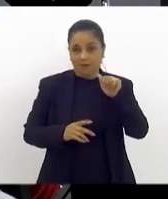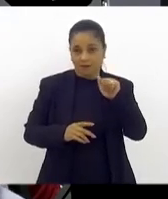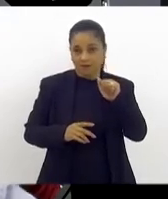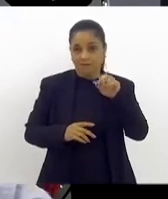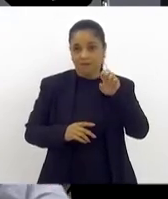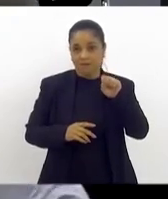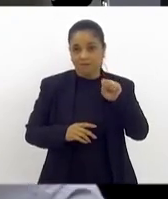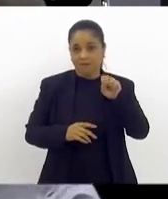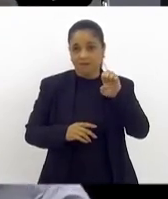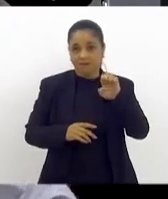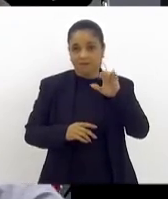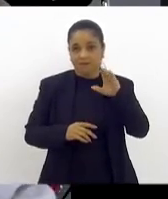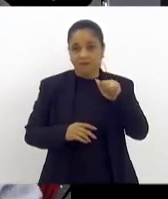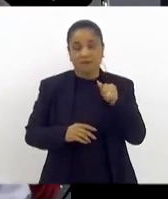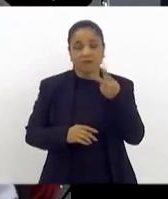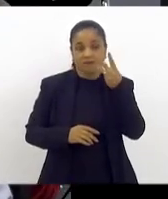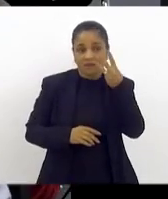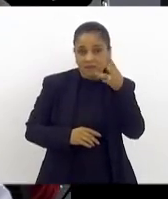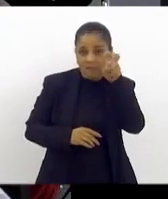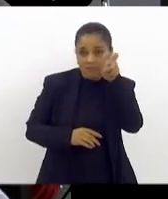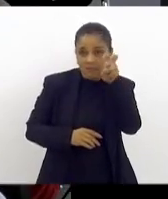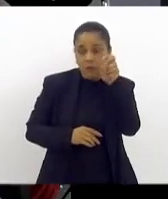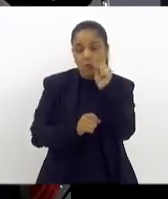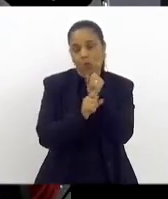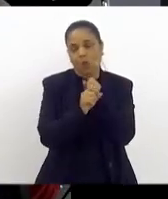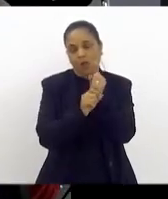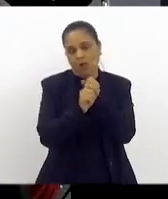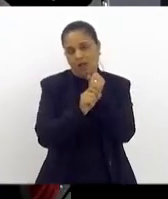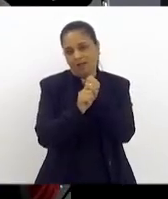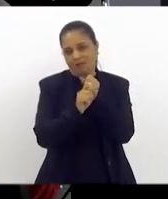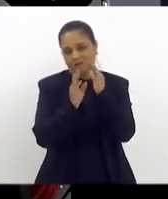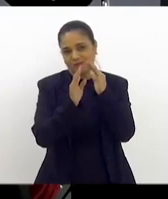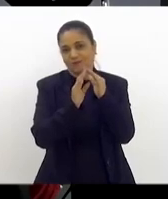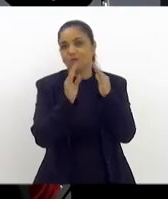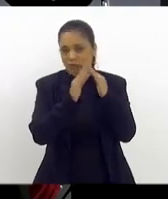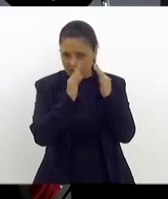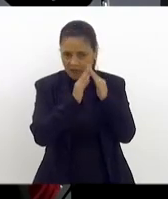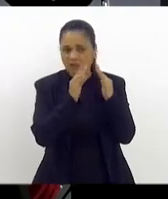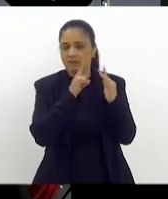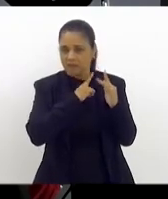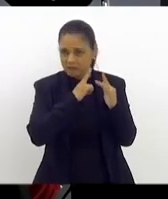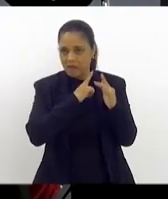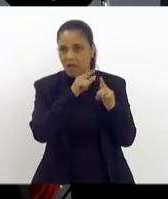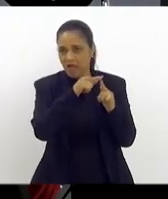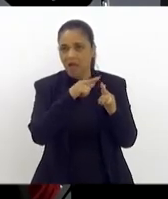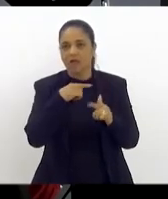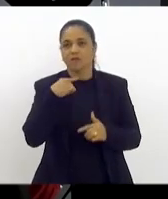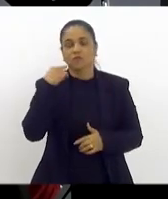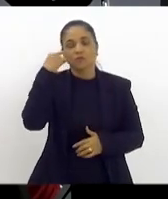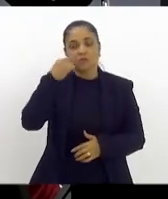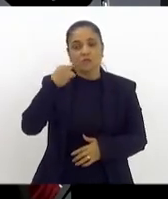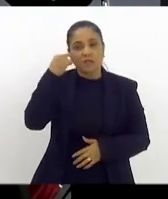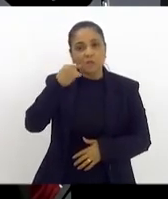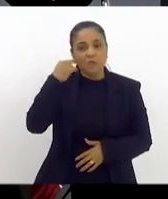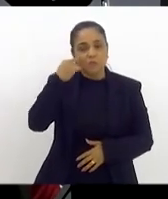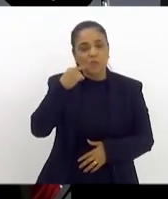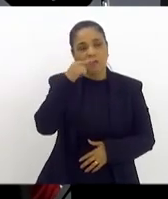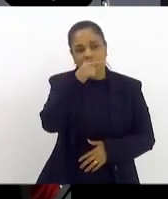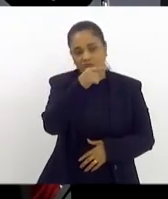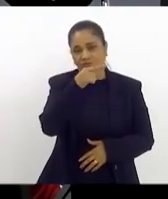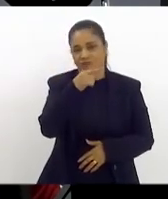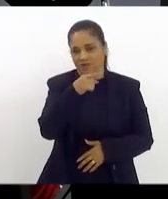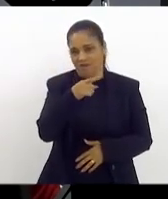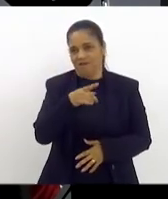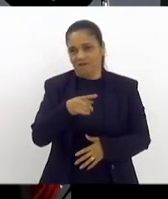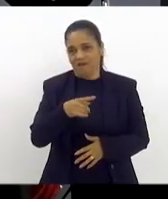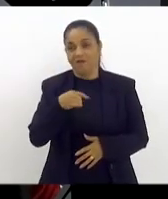há 35 anos, eu sou o deputado de Praia Seca de Araruama. E outra boa